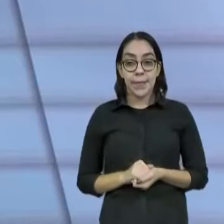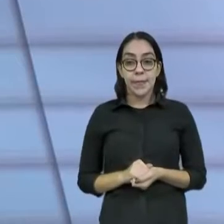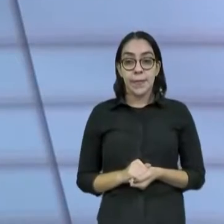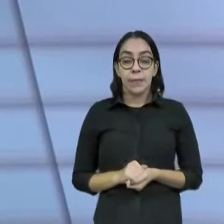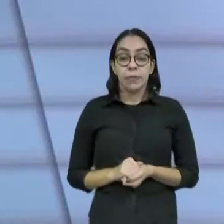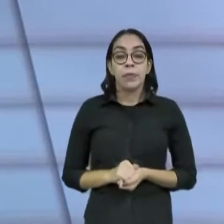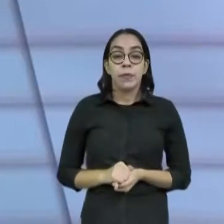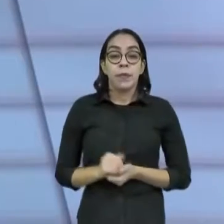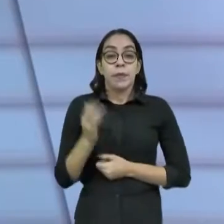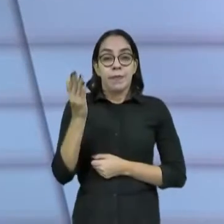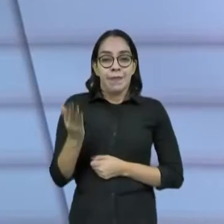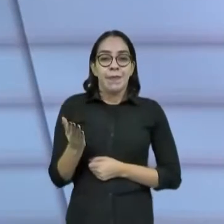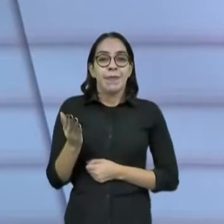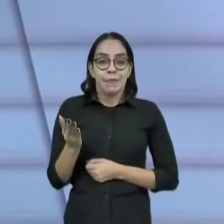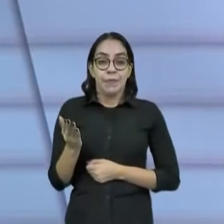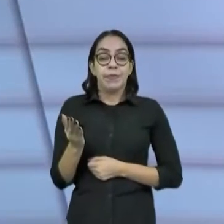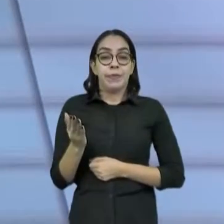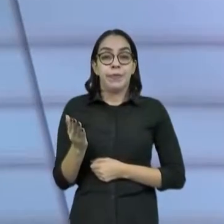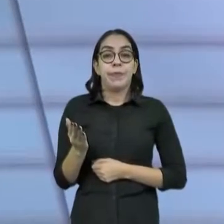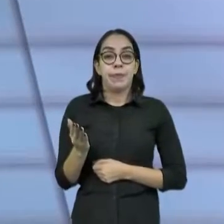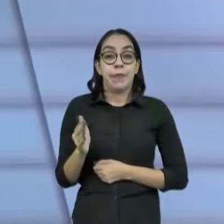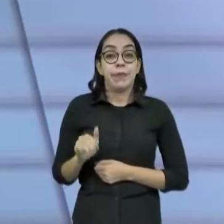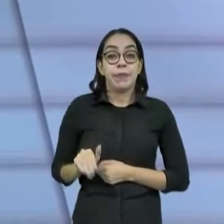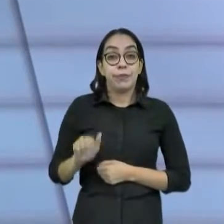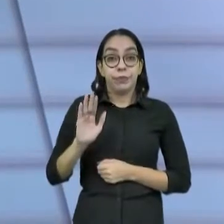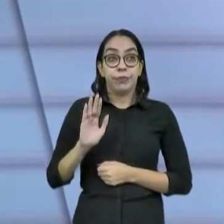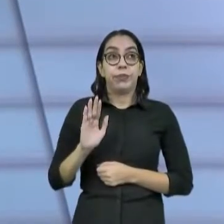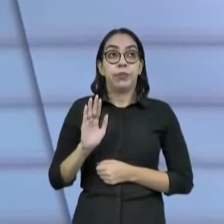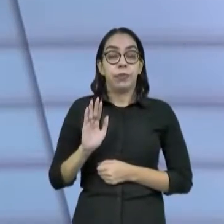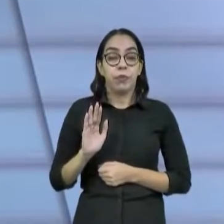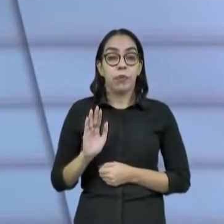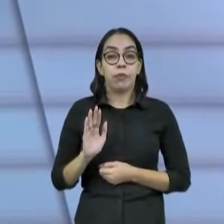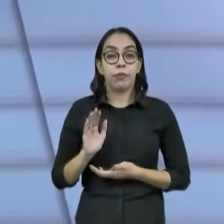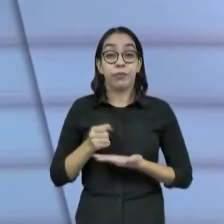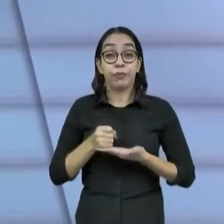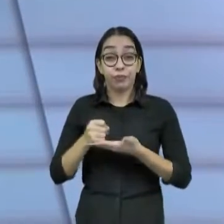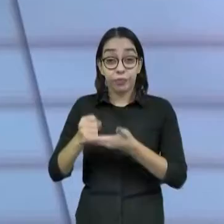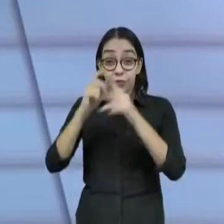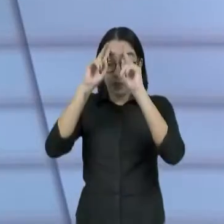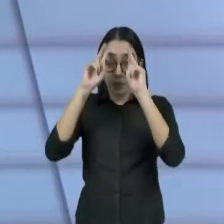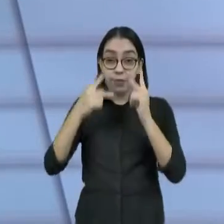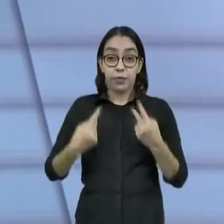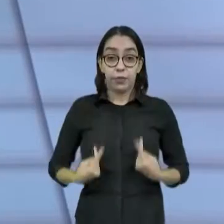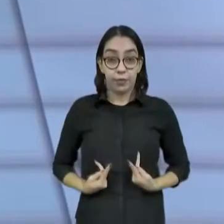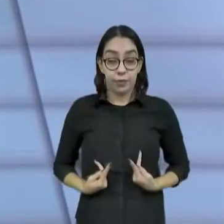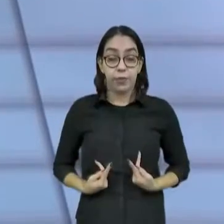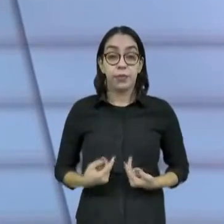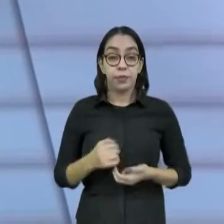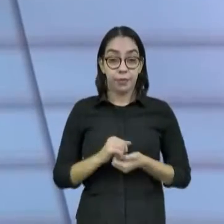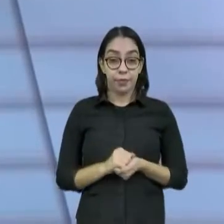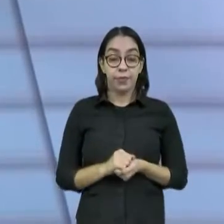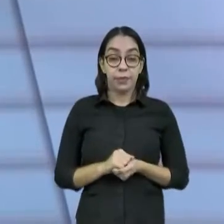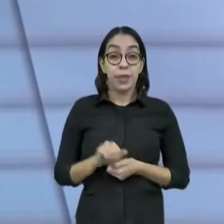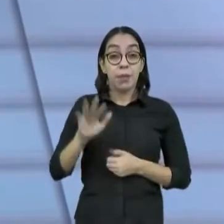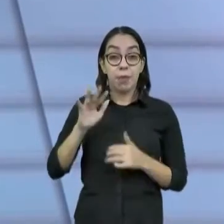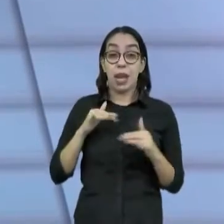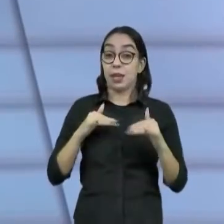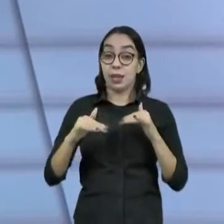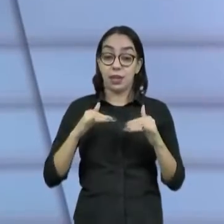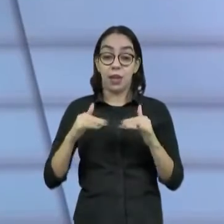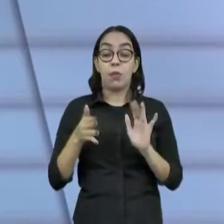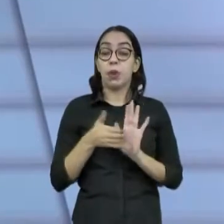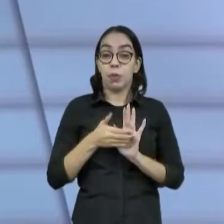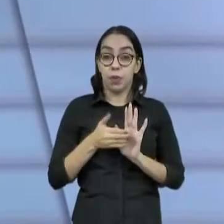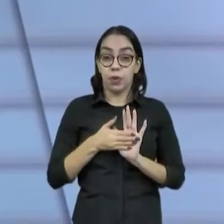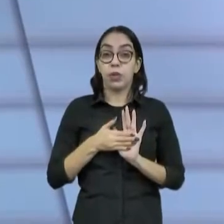como disse a Bia, é na questão social. Fortaleza é uma cidade muito desigual. Hoje, o que nós vemos são ações mais voltadas para o